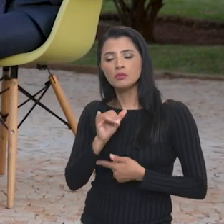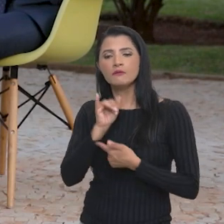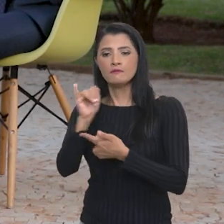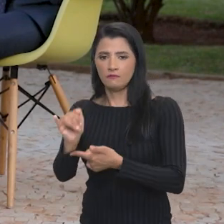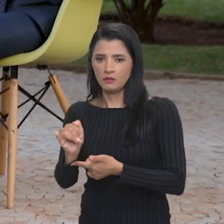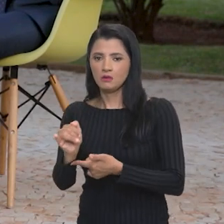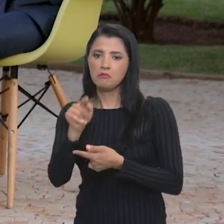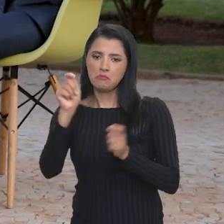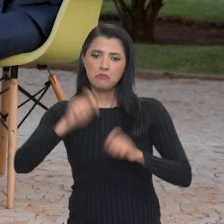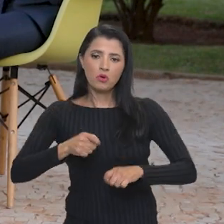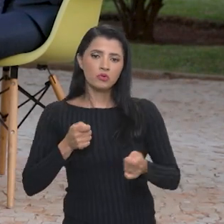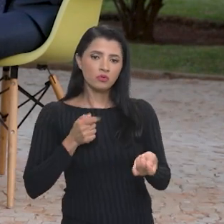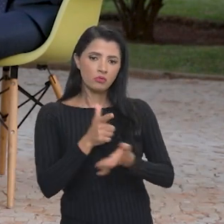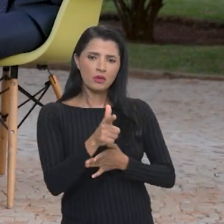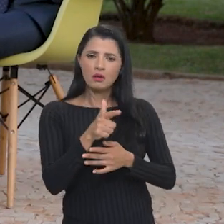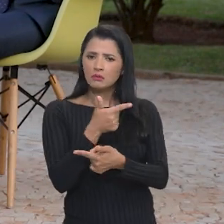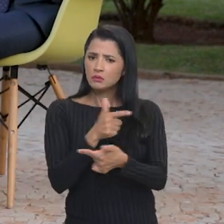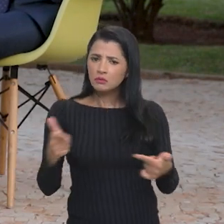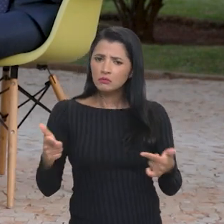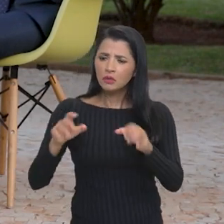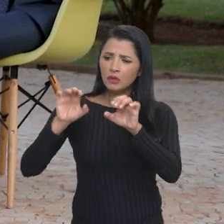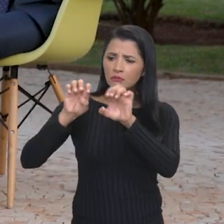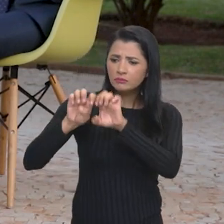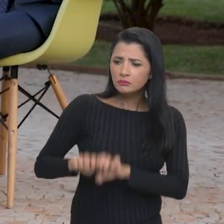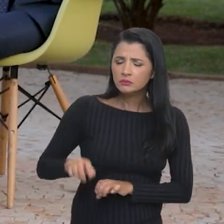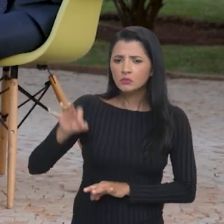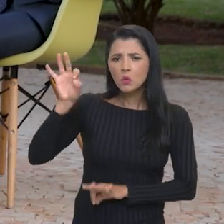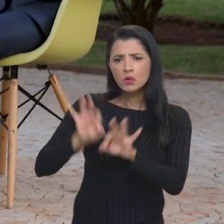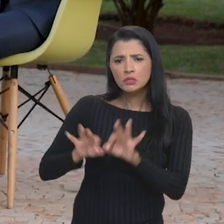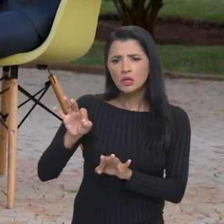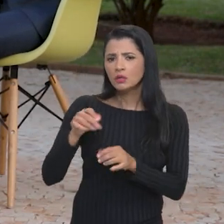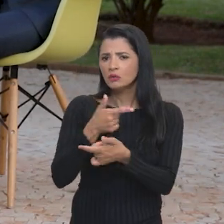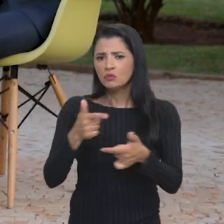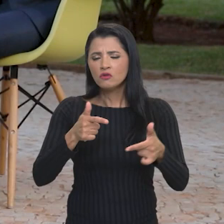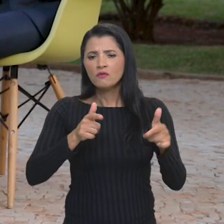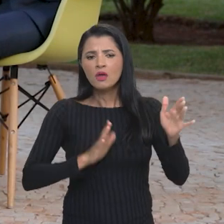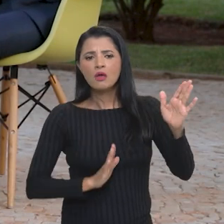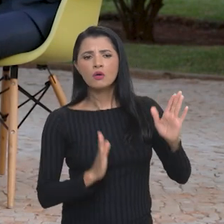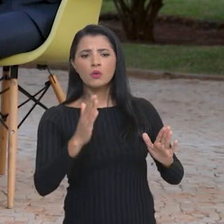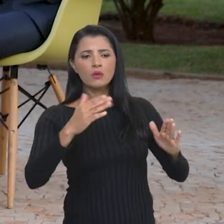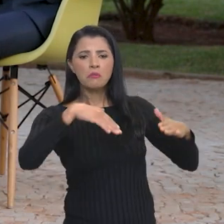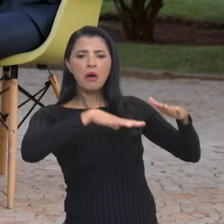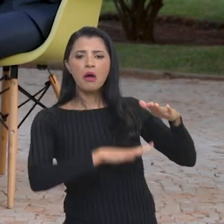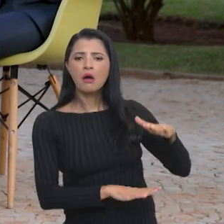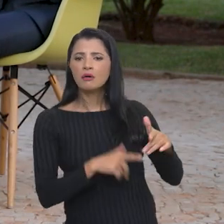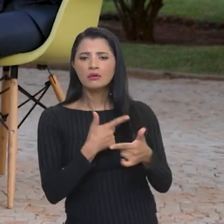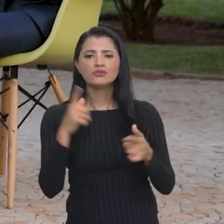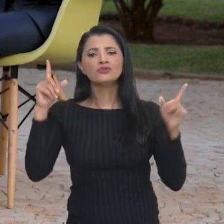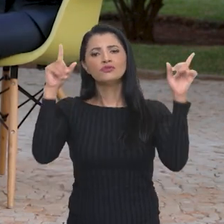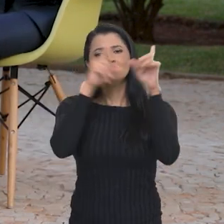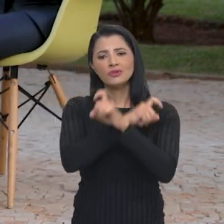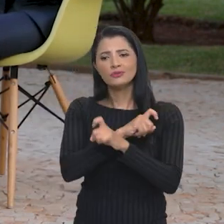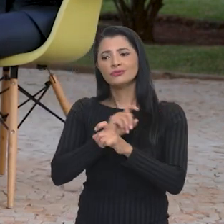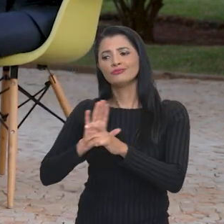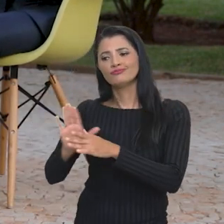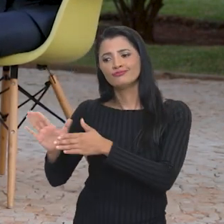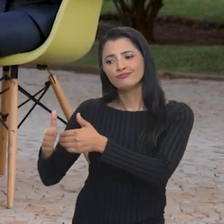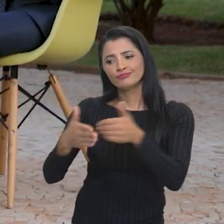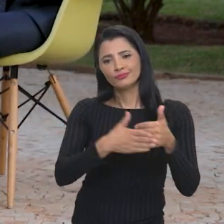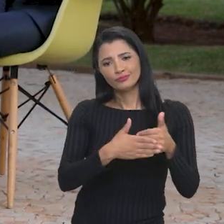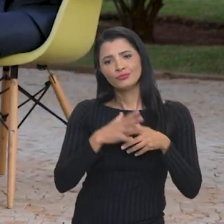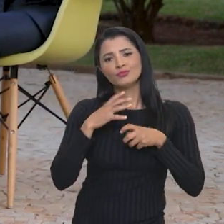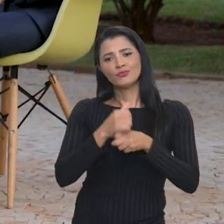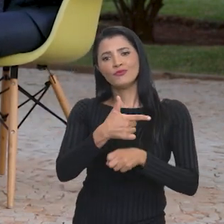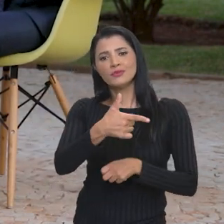estrutura organizada, não tiver os armazéns, fica muito mais difícil. Então, fechou 27 unidades, mas nós temos ainda em funcionamento